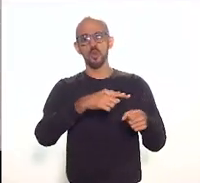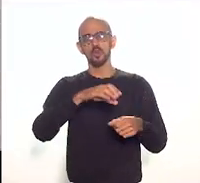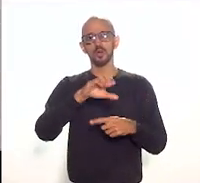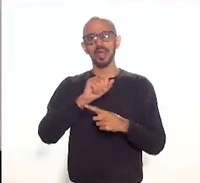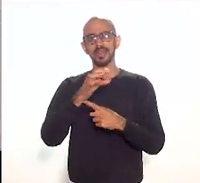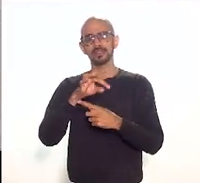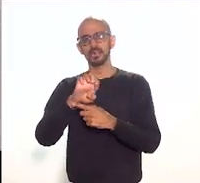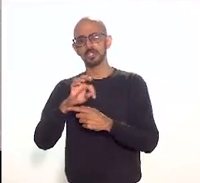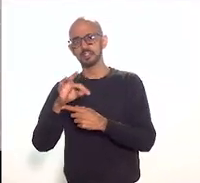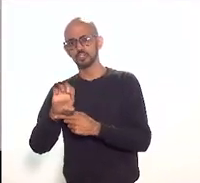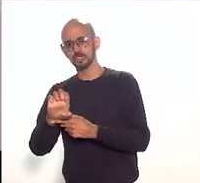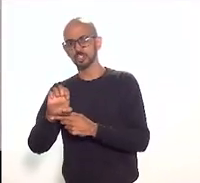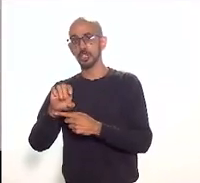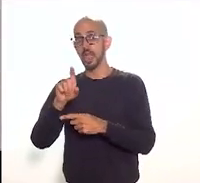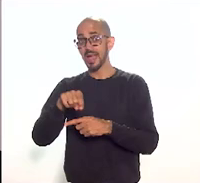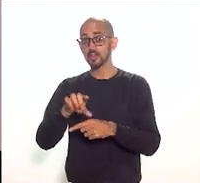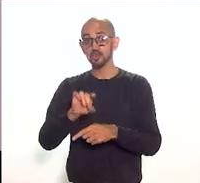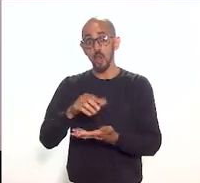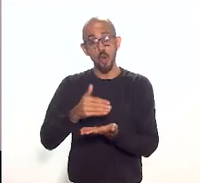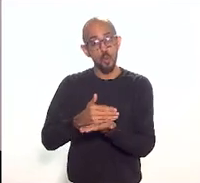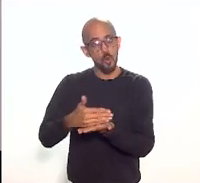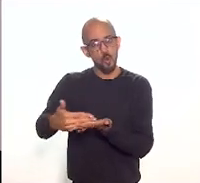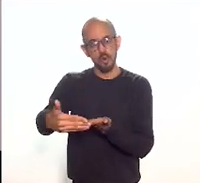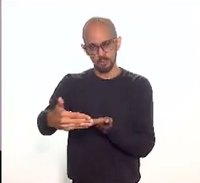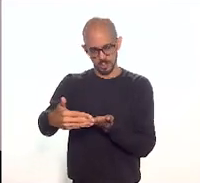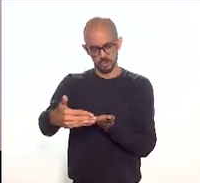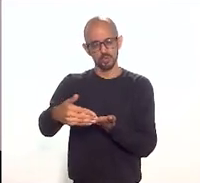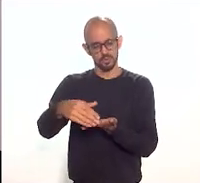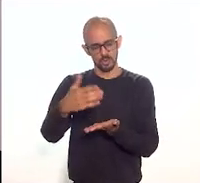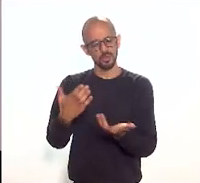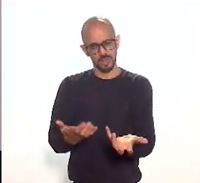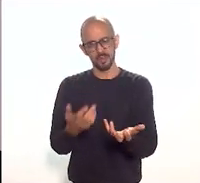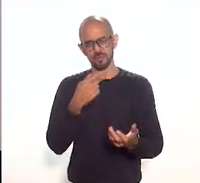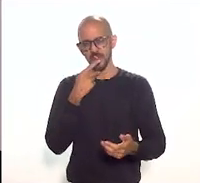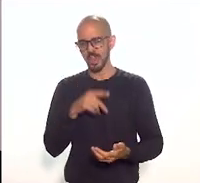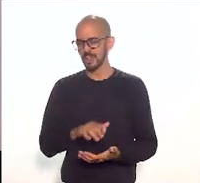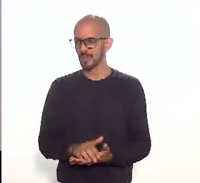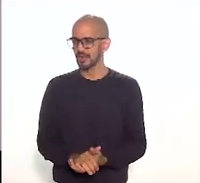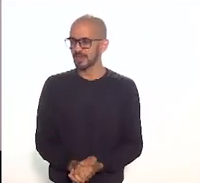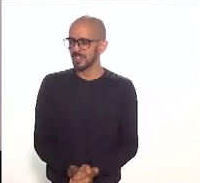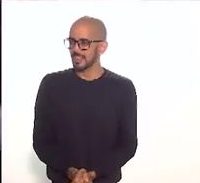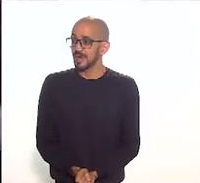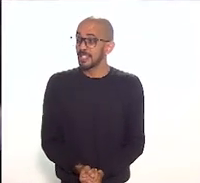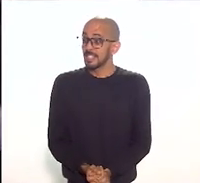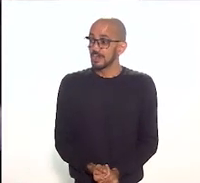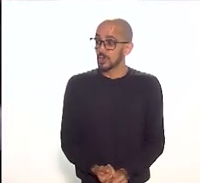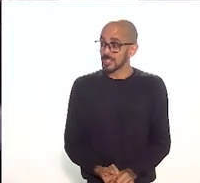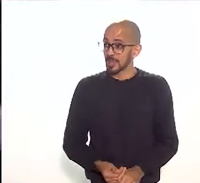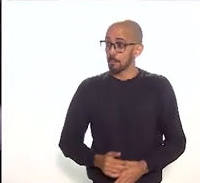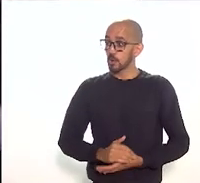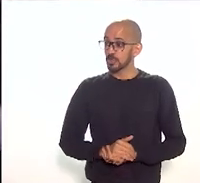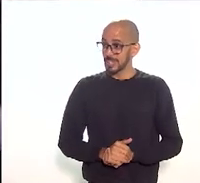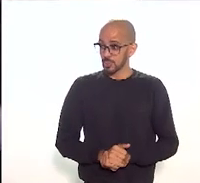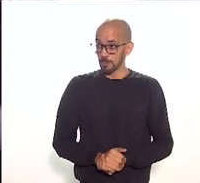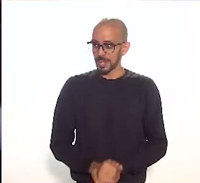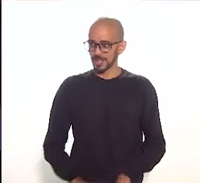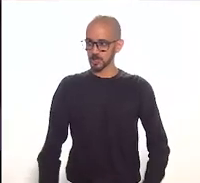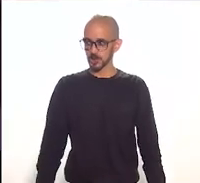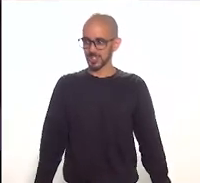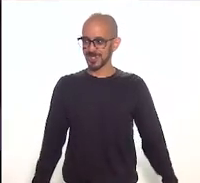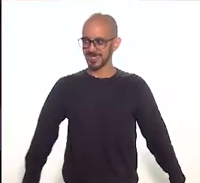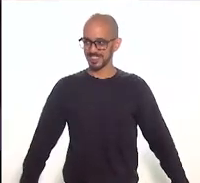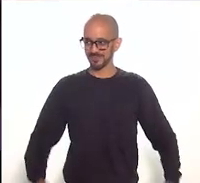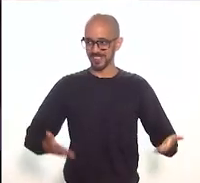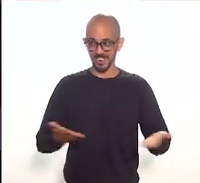é apenas o começo é isso que eu queria colocar obrigado obrigado quero passar a palavra a Marta